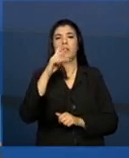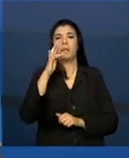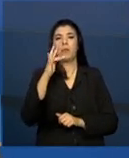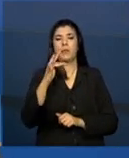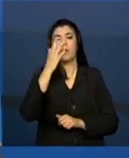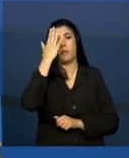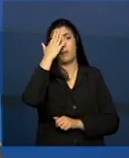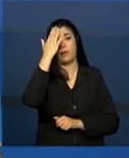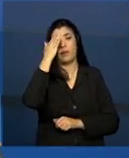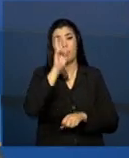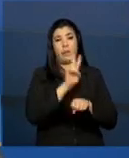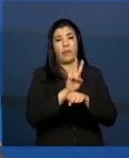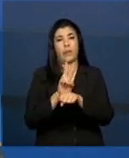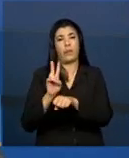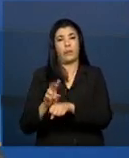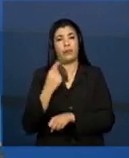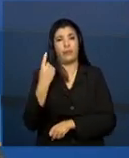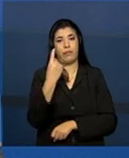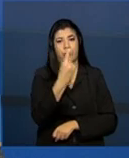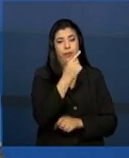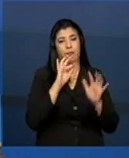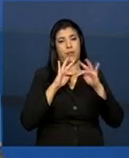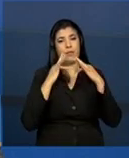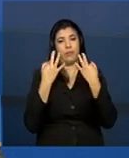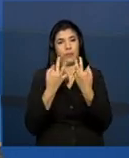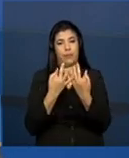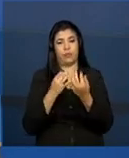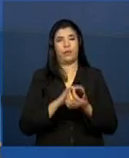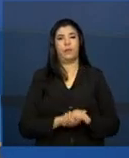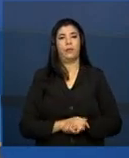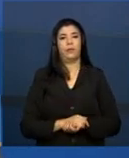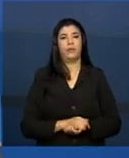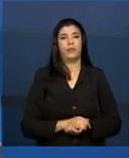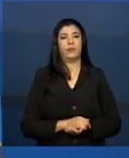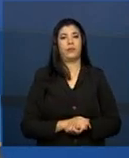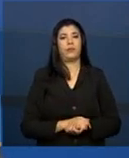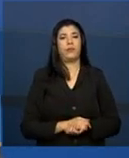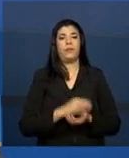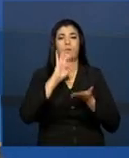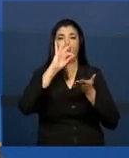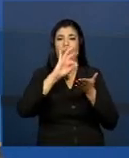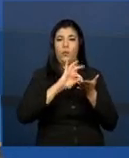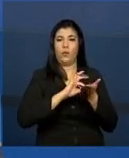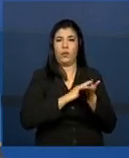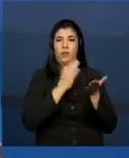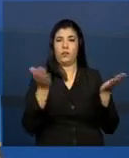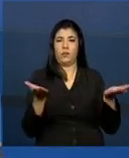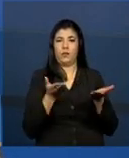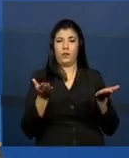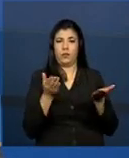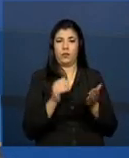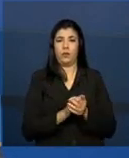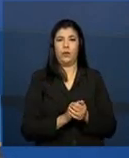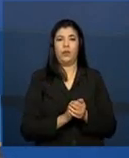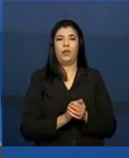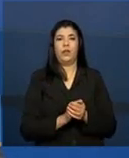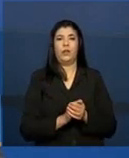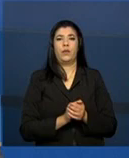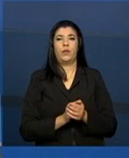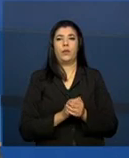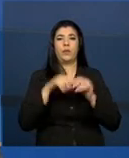eram estas famílias. Bom, o registro agora do prontuário eletrônico simplificado,